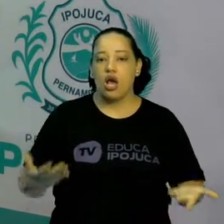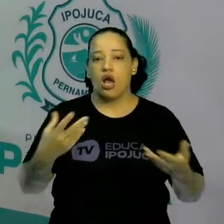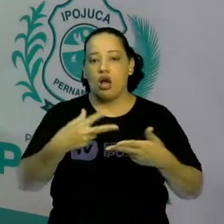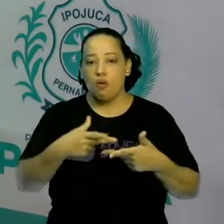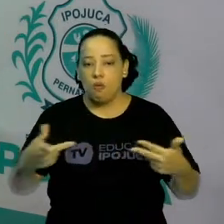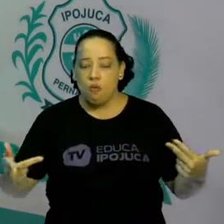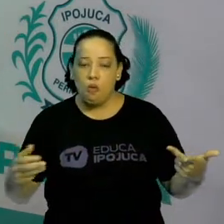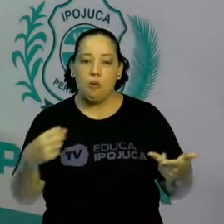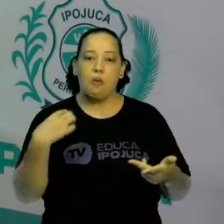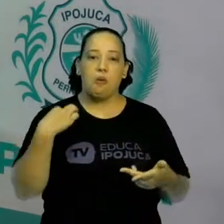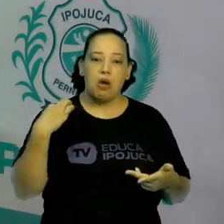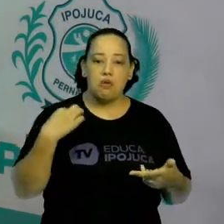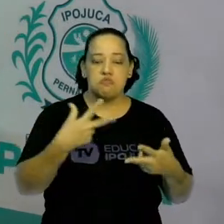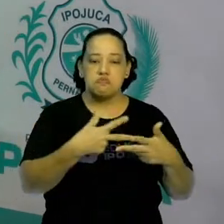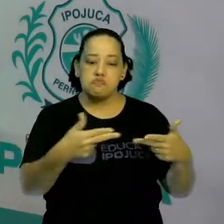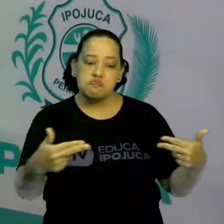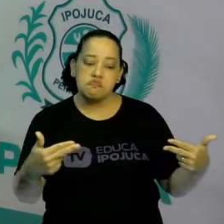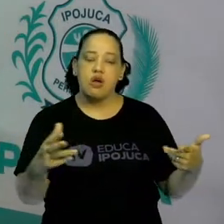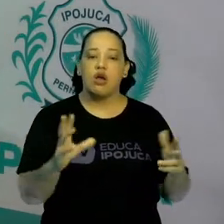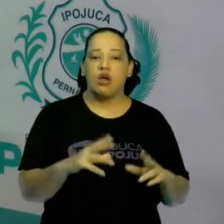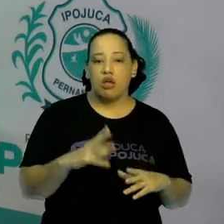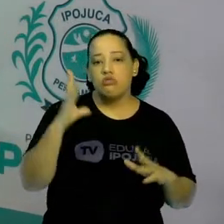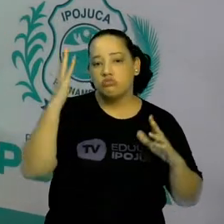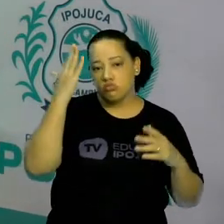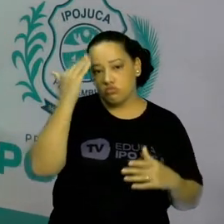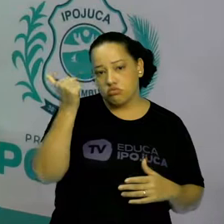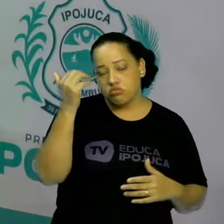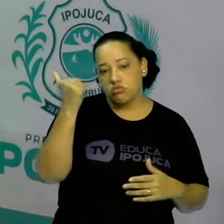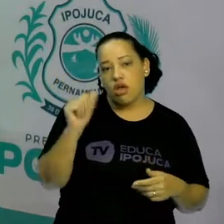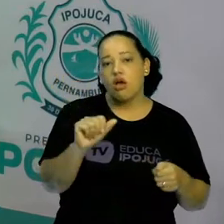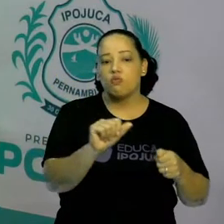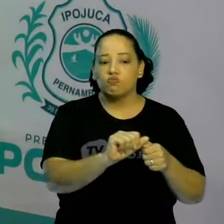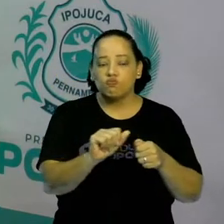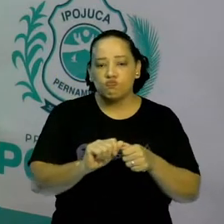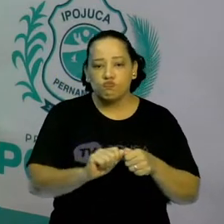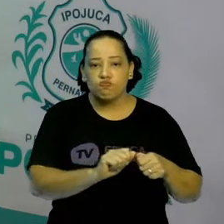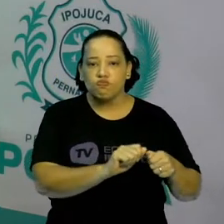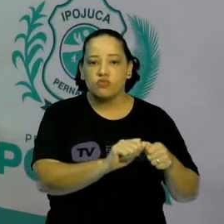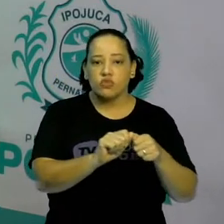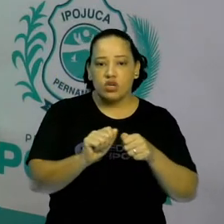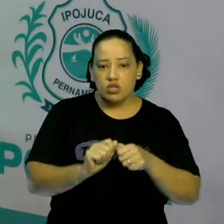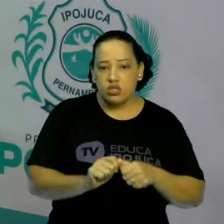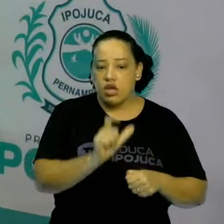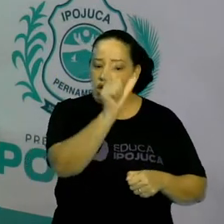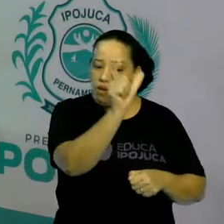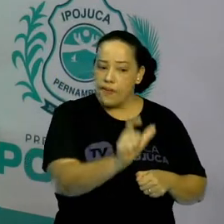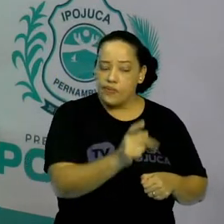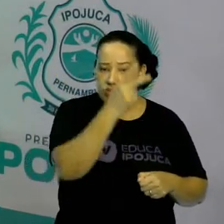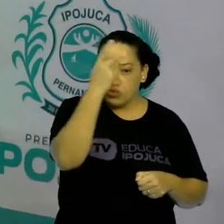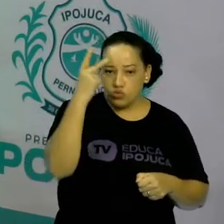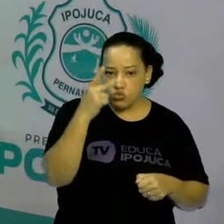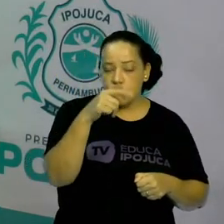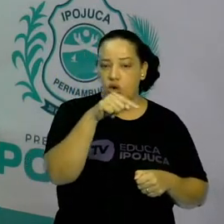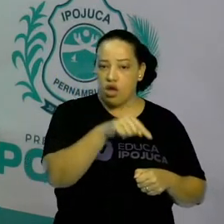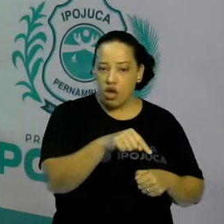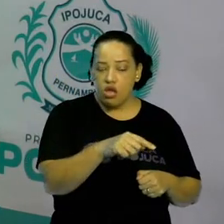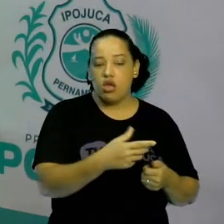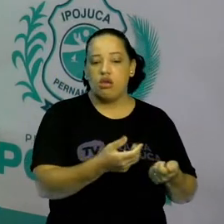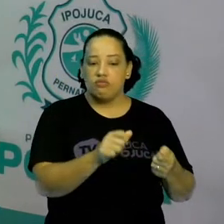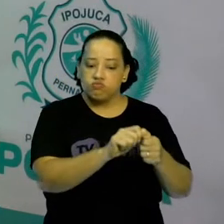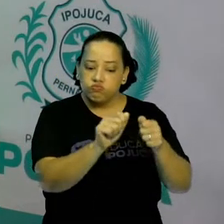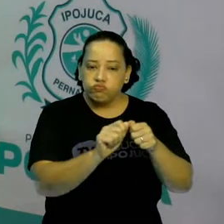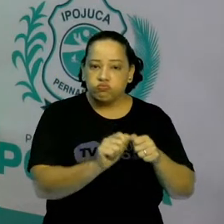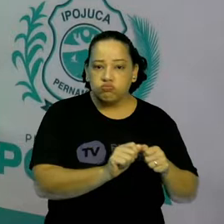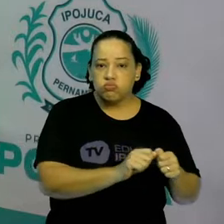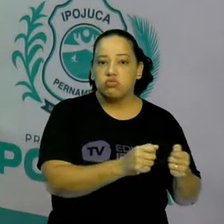camisas. Certo? Então eram esses caras, artesãos, mestres de ofício, que controlavam ali a